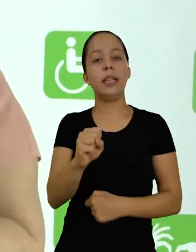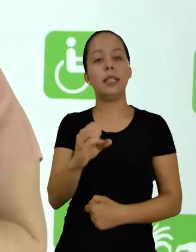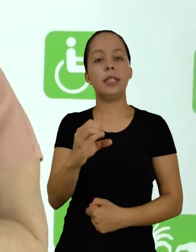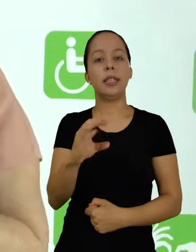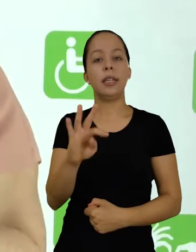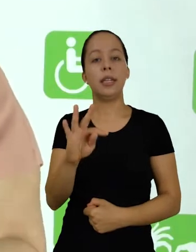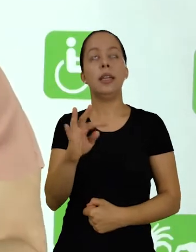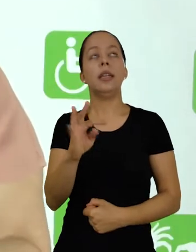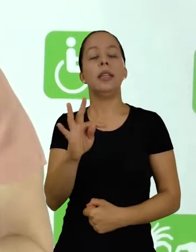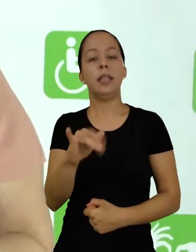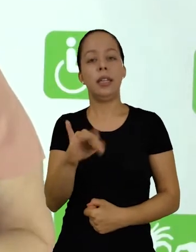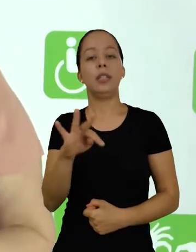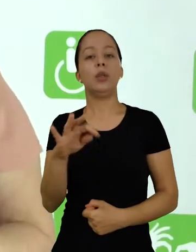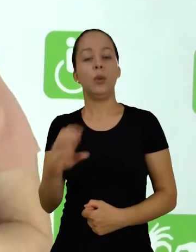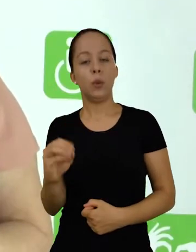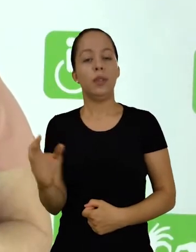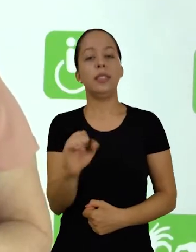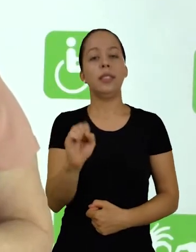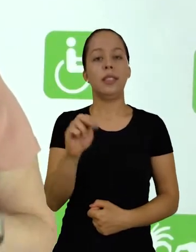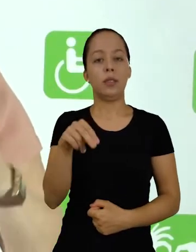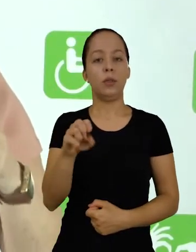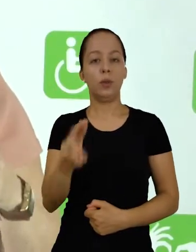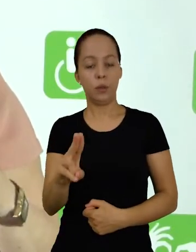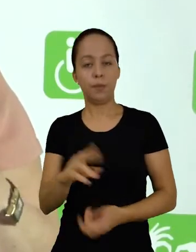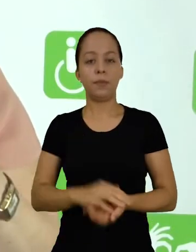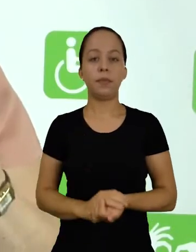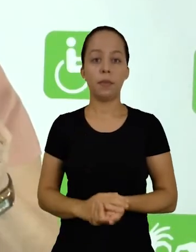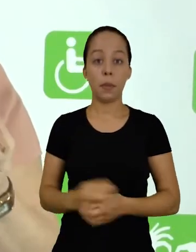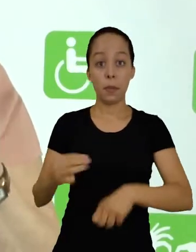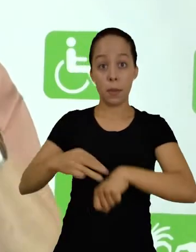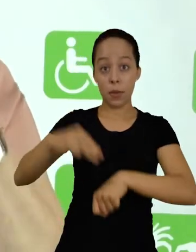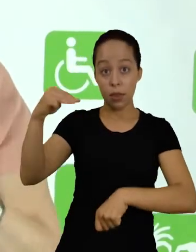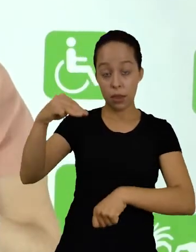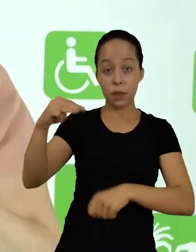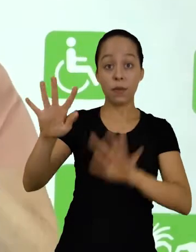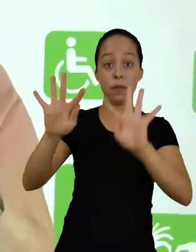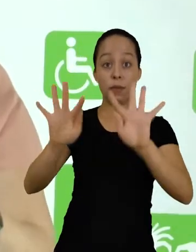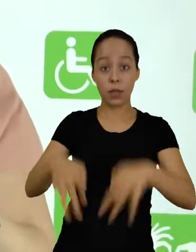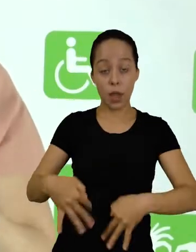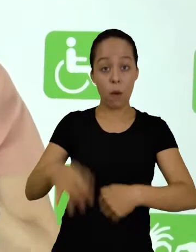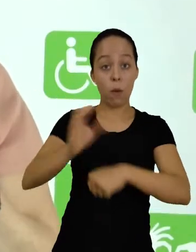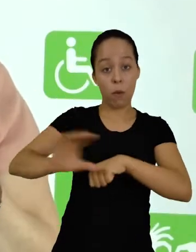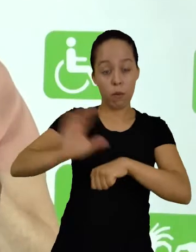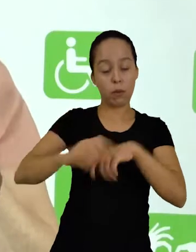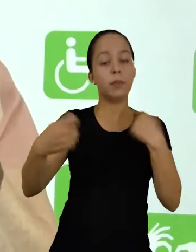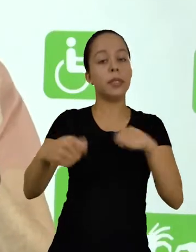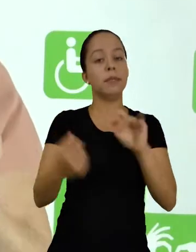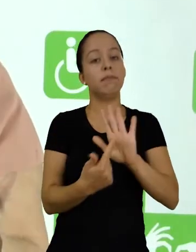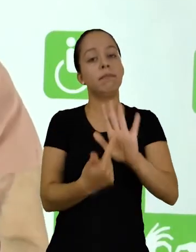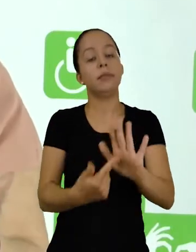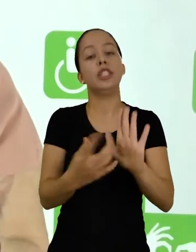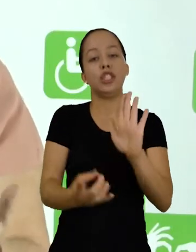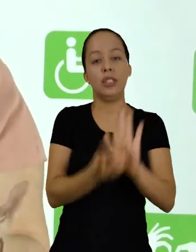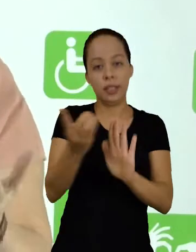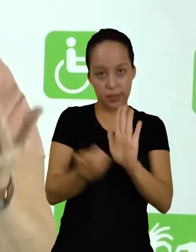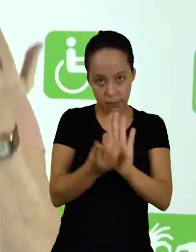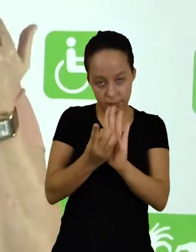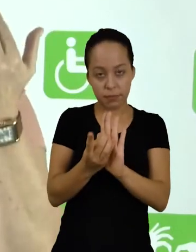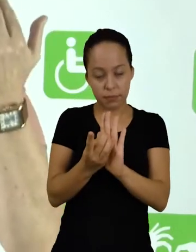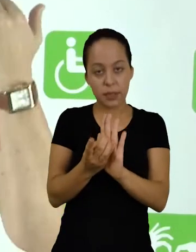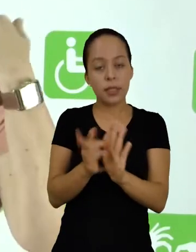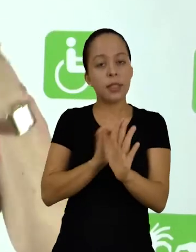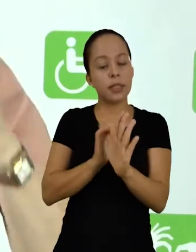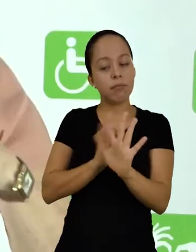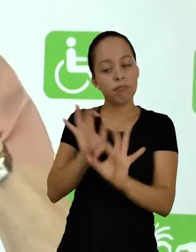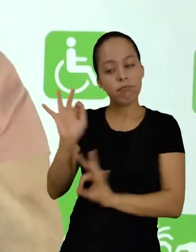doutorado. No mestrado, o aluno deve apresentar ao final do curso uma dissertação, e